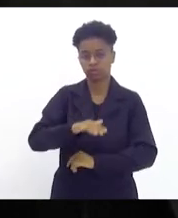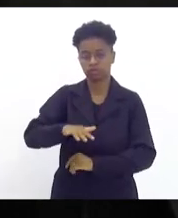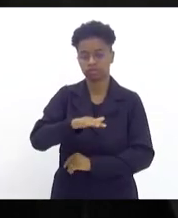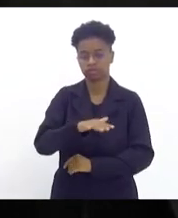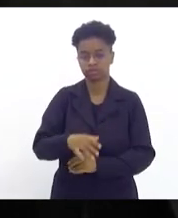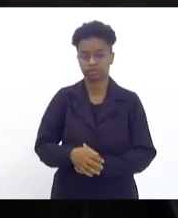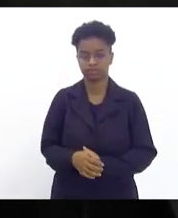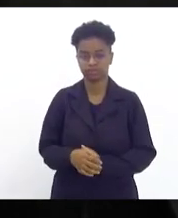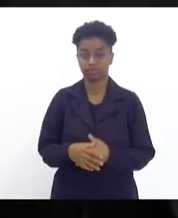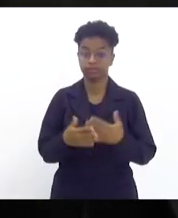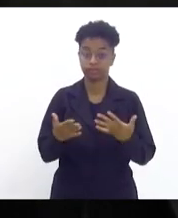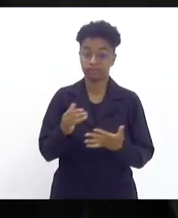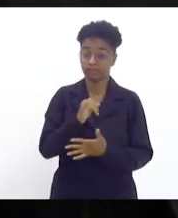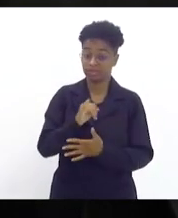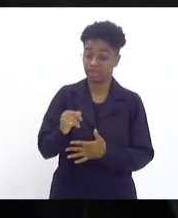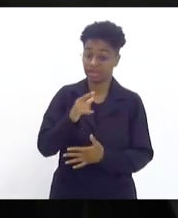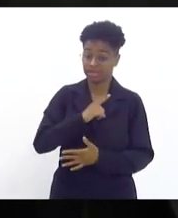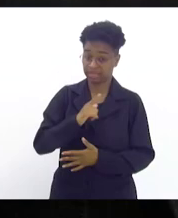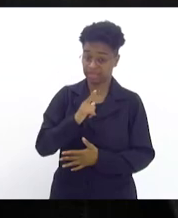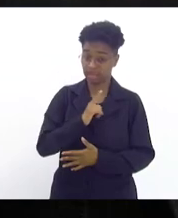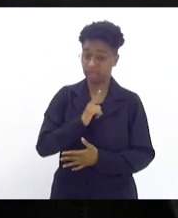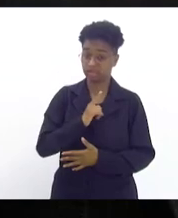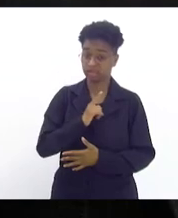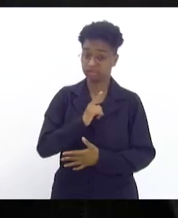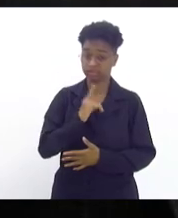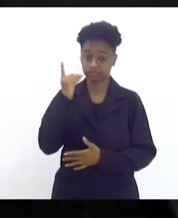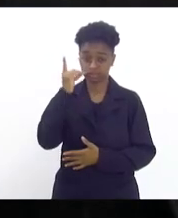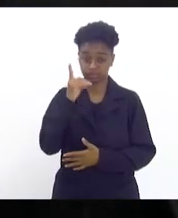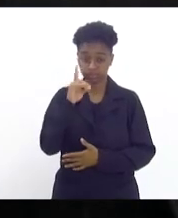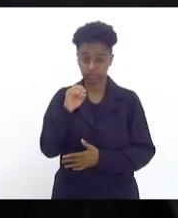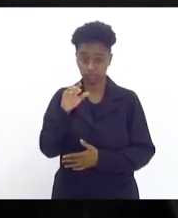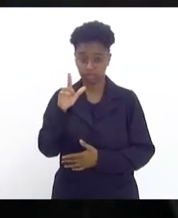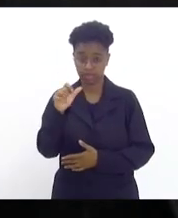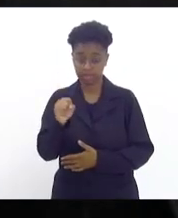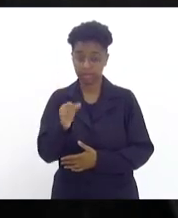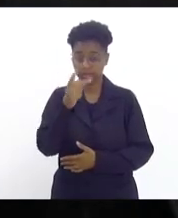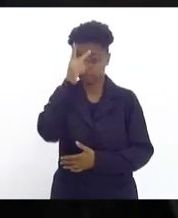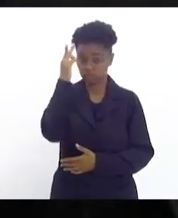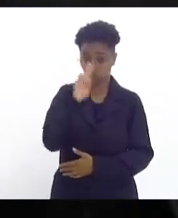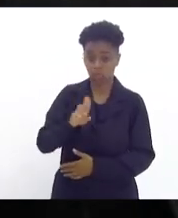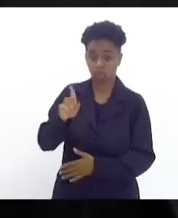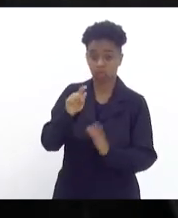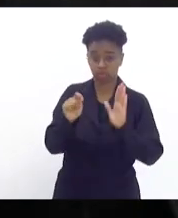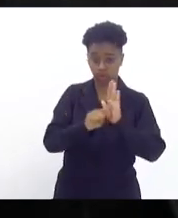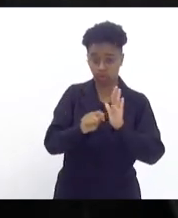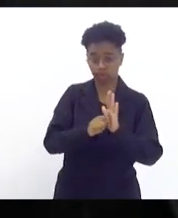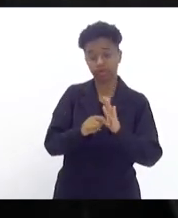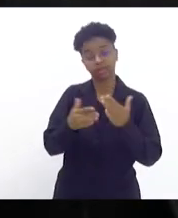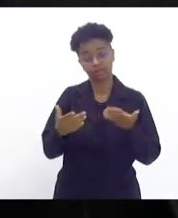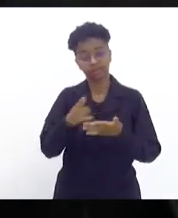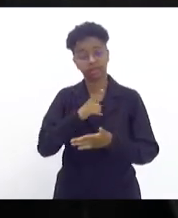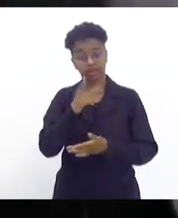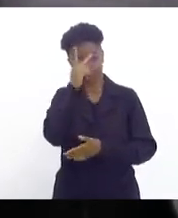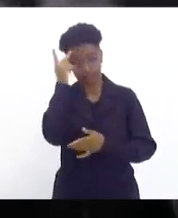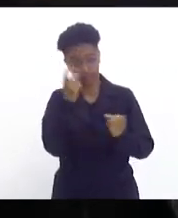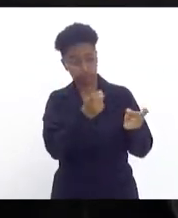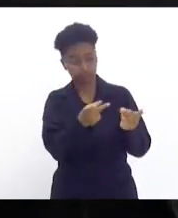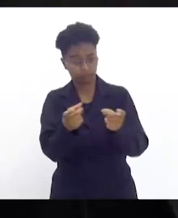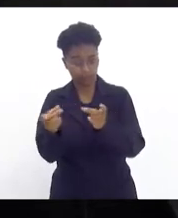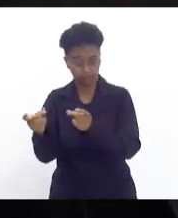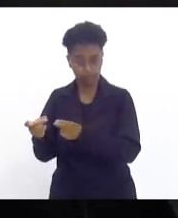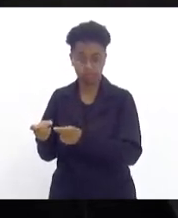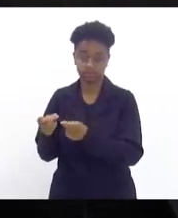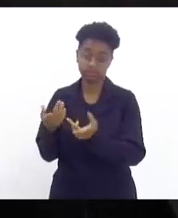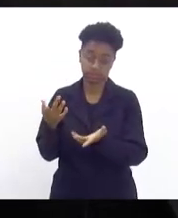Enquanto houver, deputado Douglas, quem consuma drogas, haverá quem venda. Essa